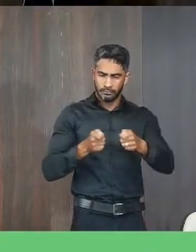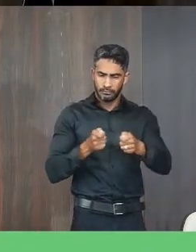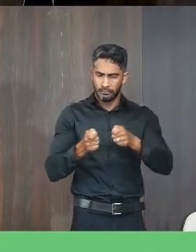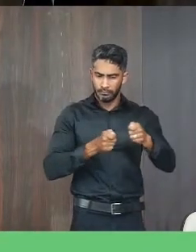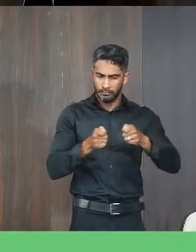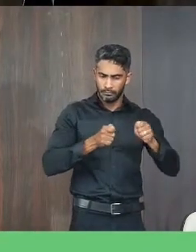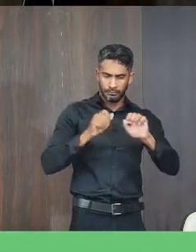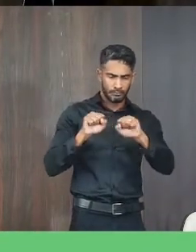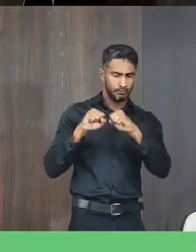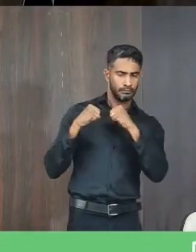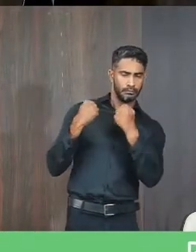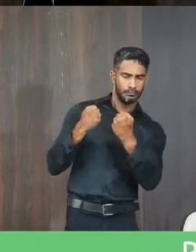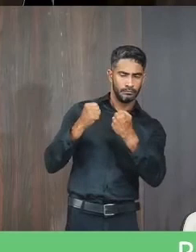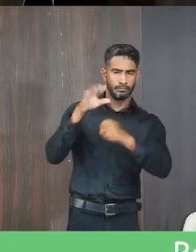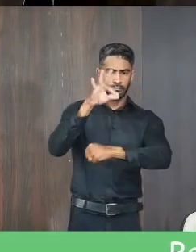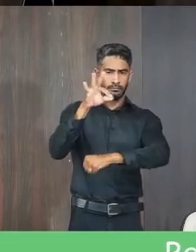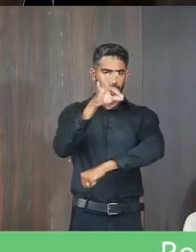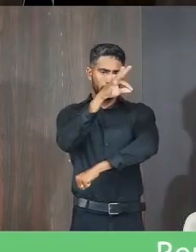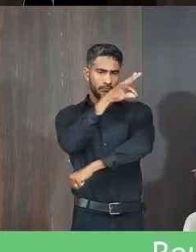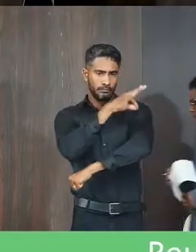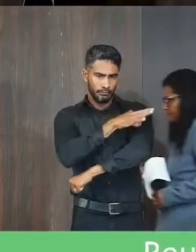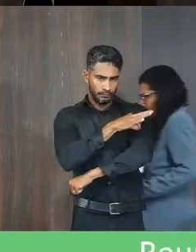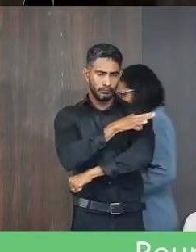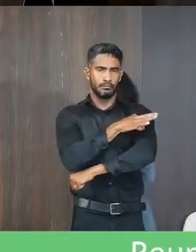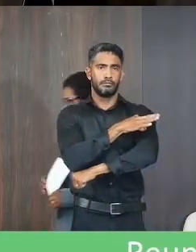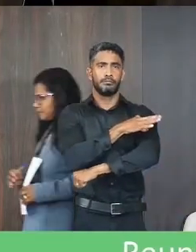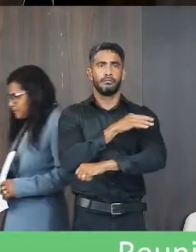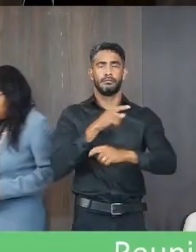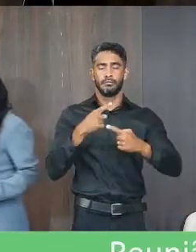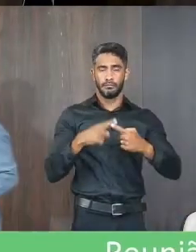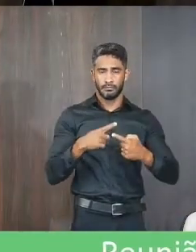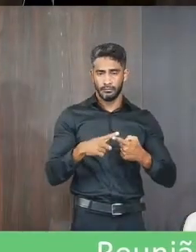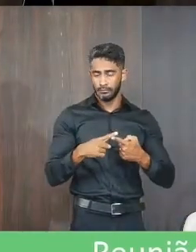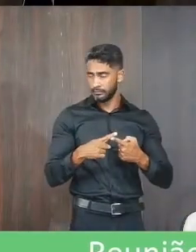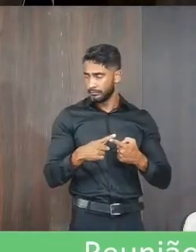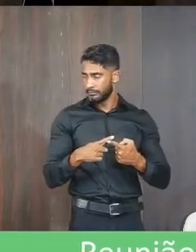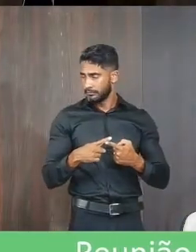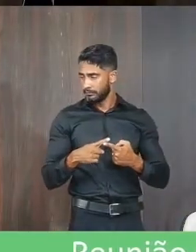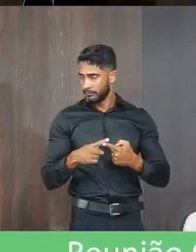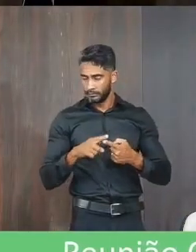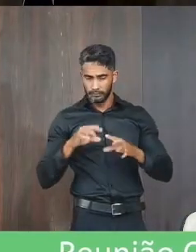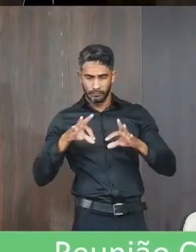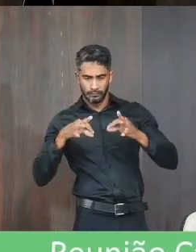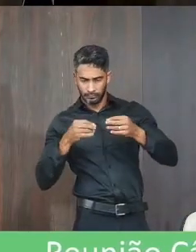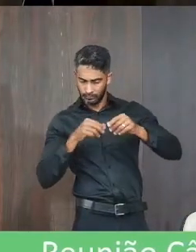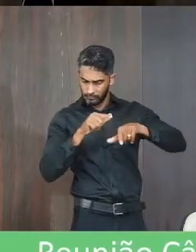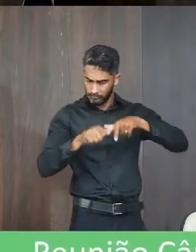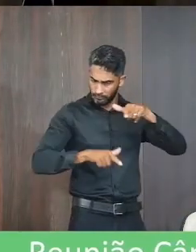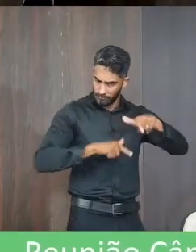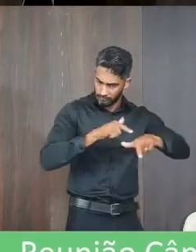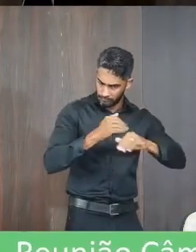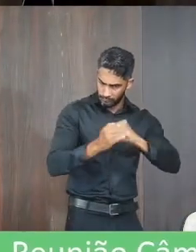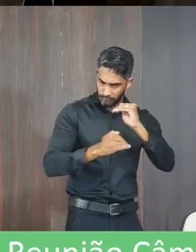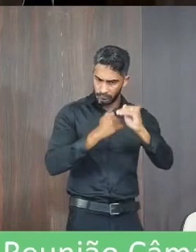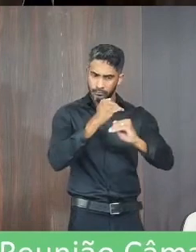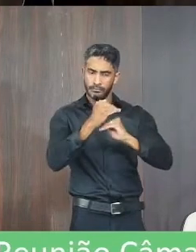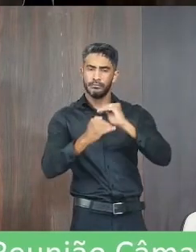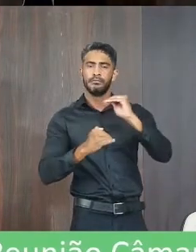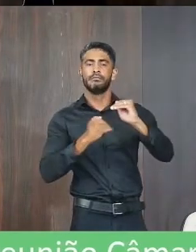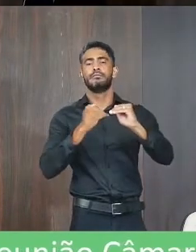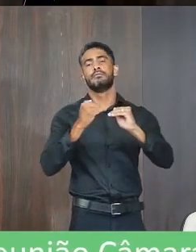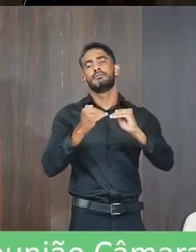combate do mosquito Aedes aegypti, embora com todas as ações desenvolvidas, a atual